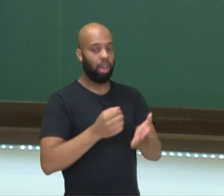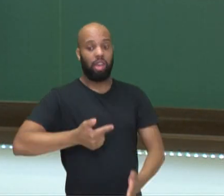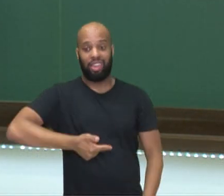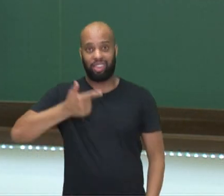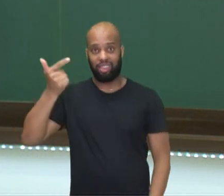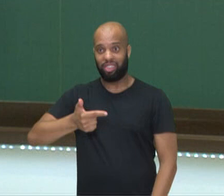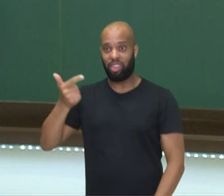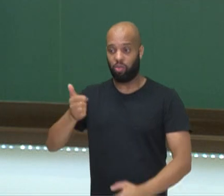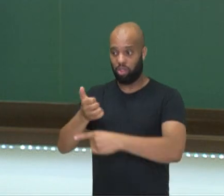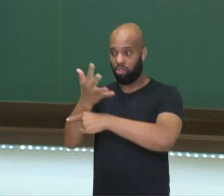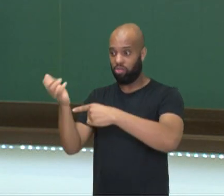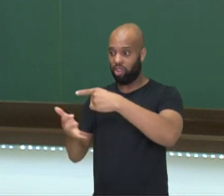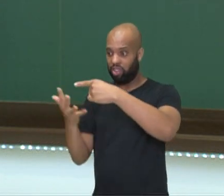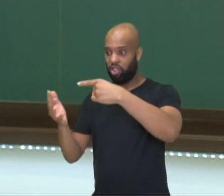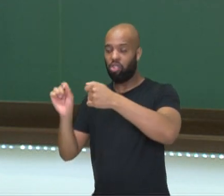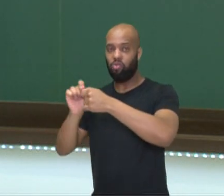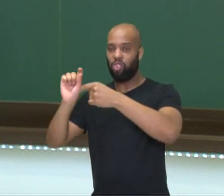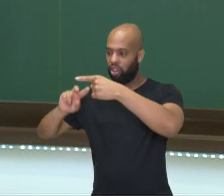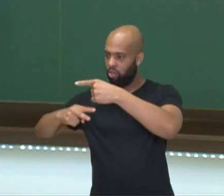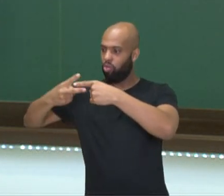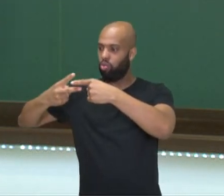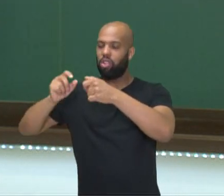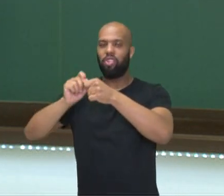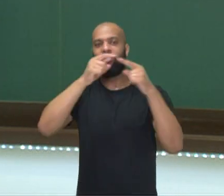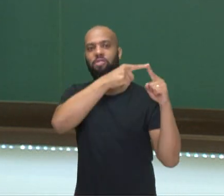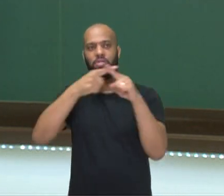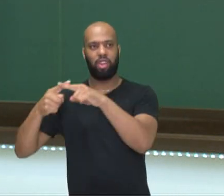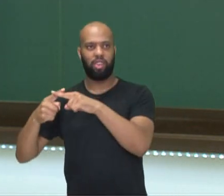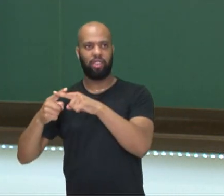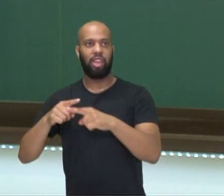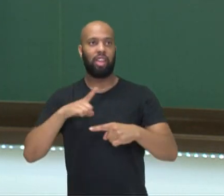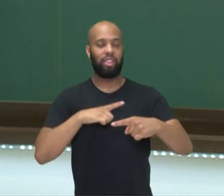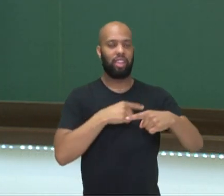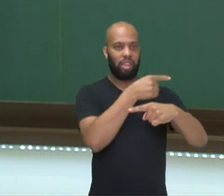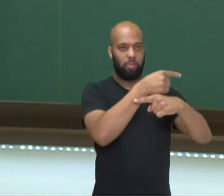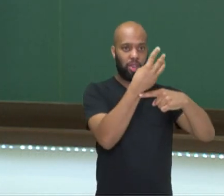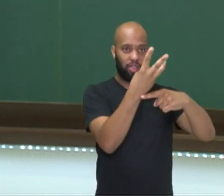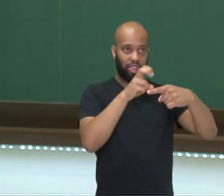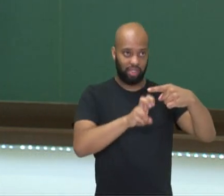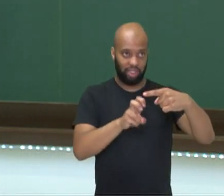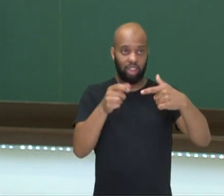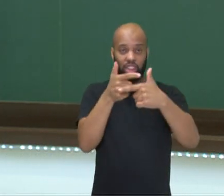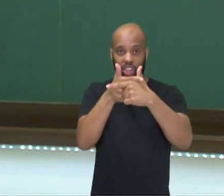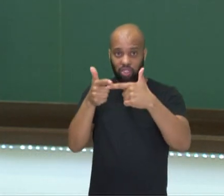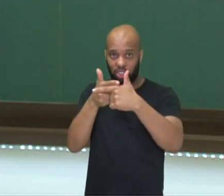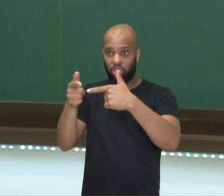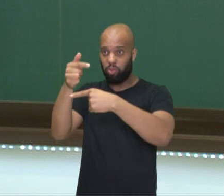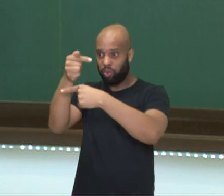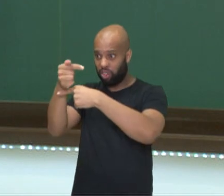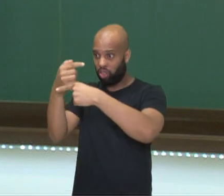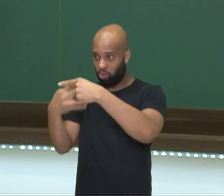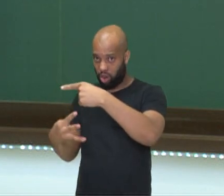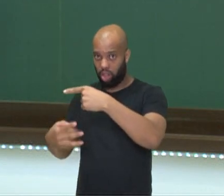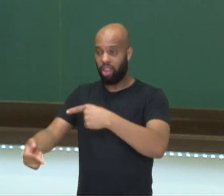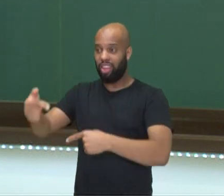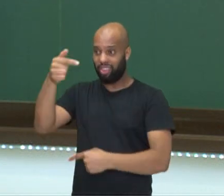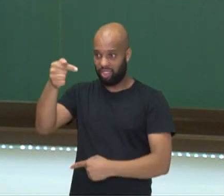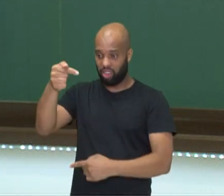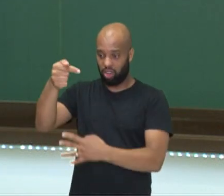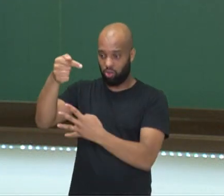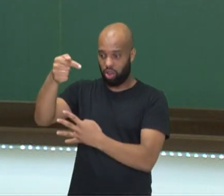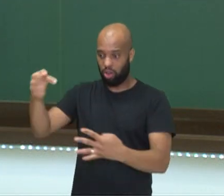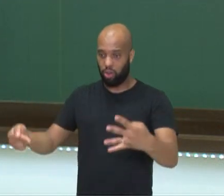pelo inverso da segunda fração. Então, eu vou ter menos 3 quintos dividido por 7 quartos. Vai ser o quê? Menos 3 quintos